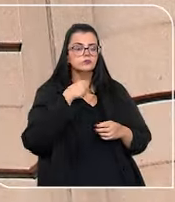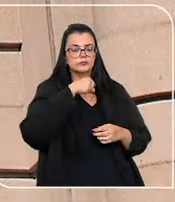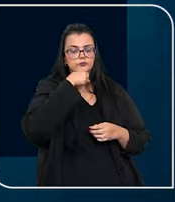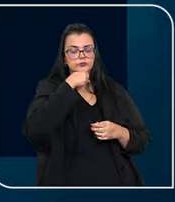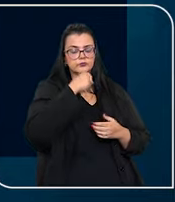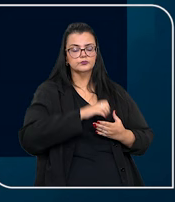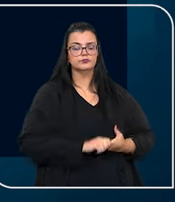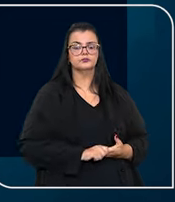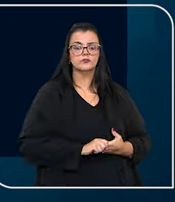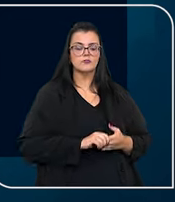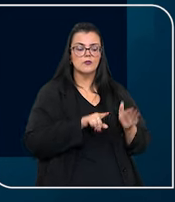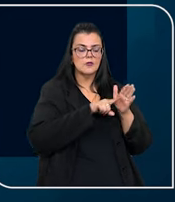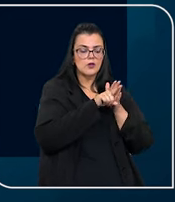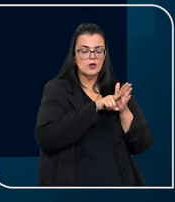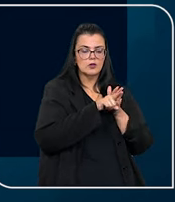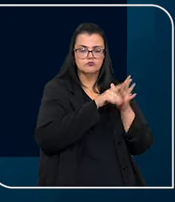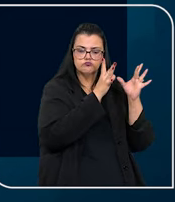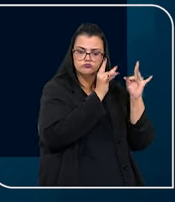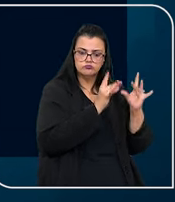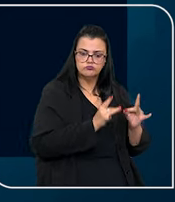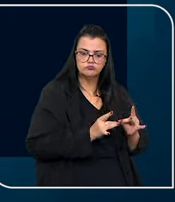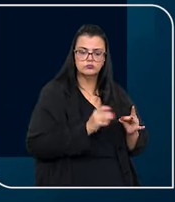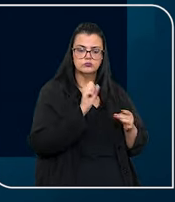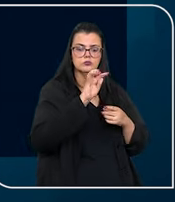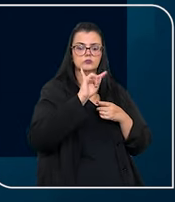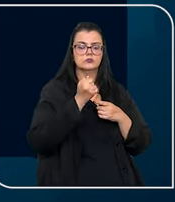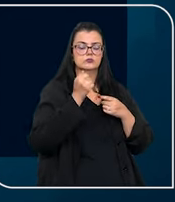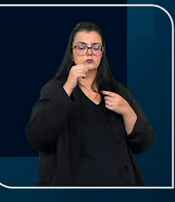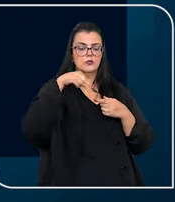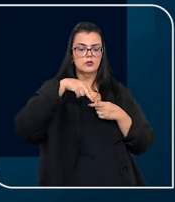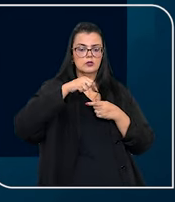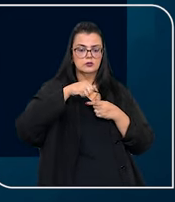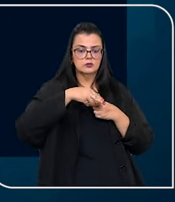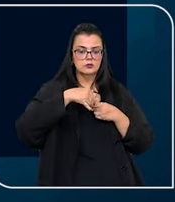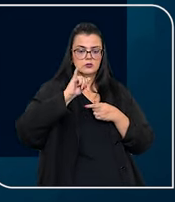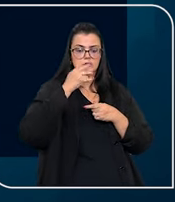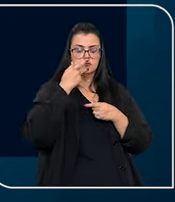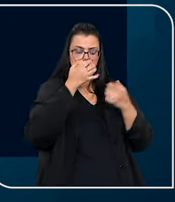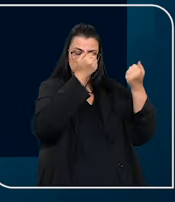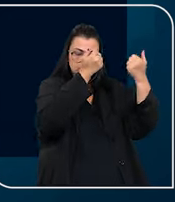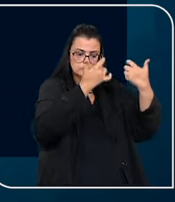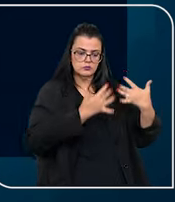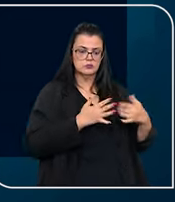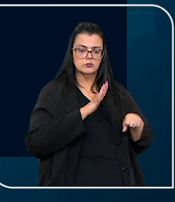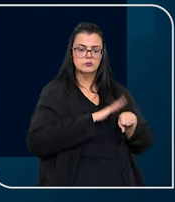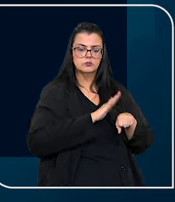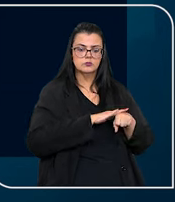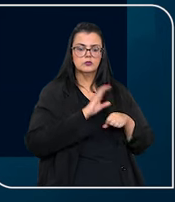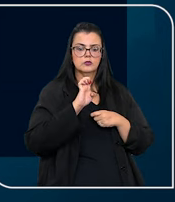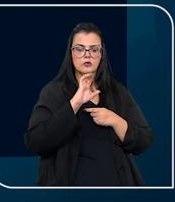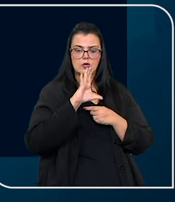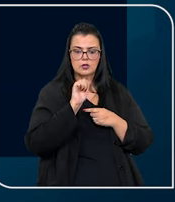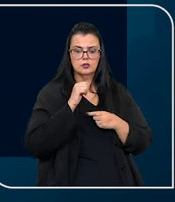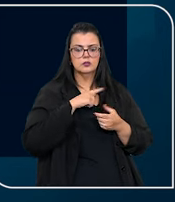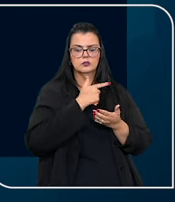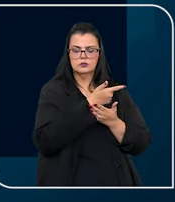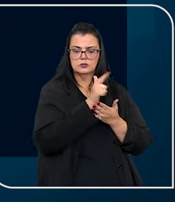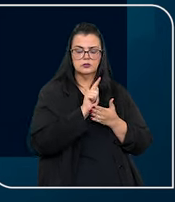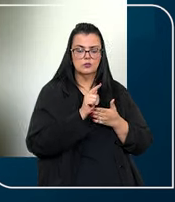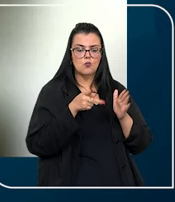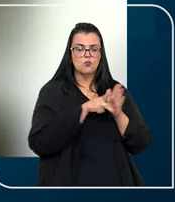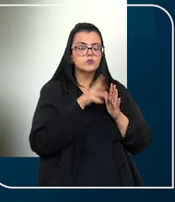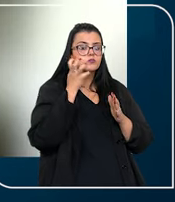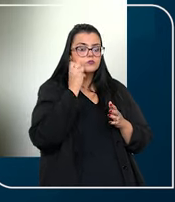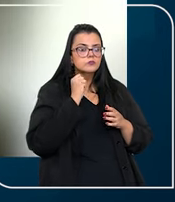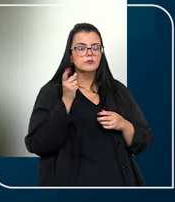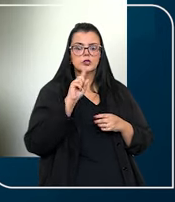avós. Ao analisar o caso no STJ, a ministra relatora, Nancy Andrigue, explicou que a previsão do ECA se aplica aos casos de